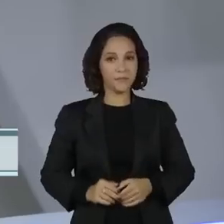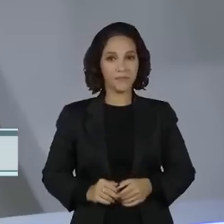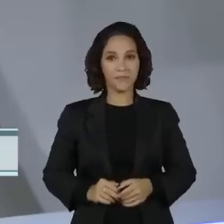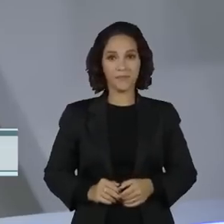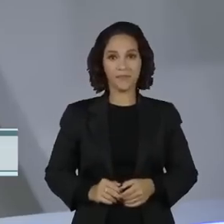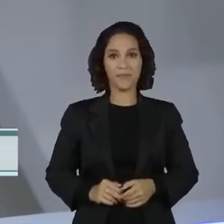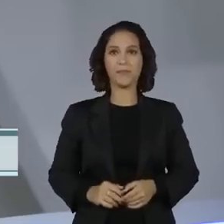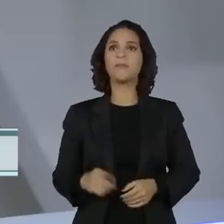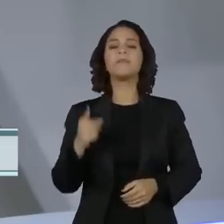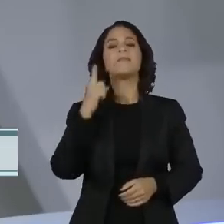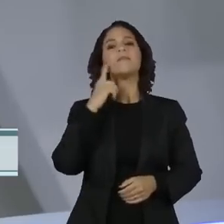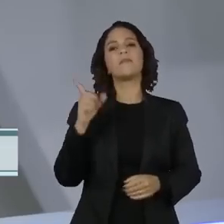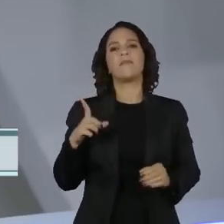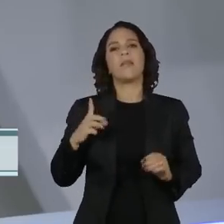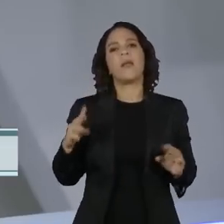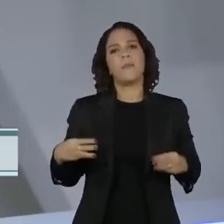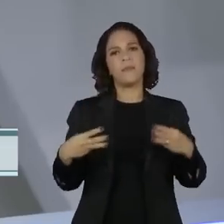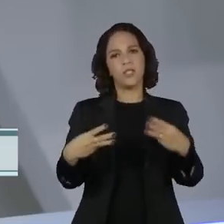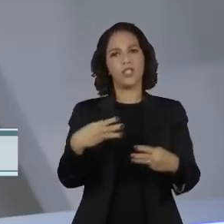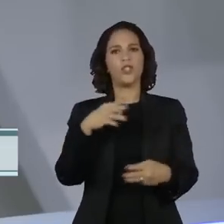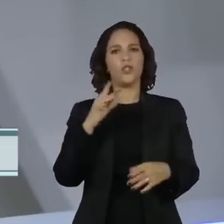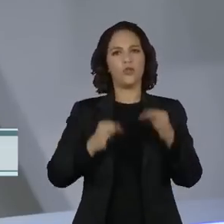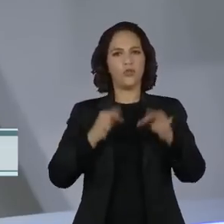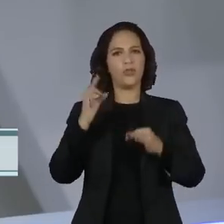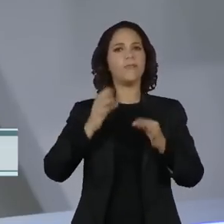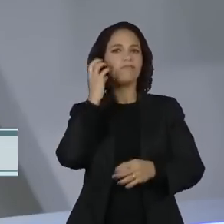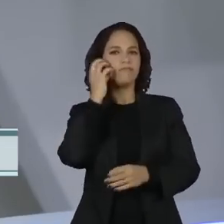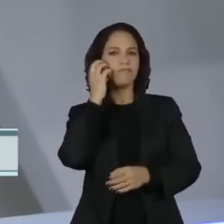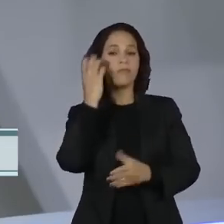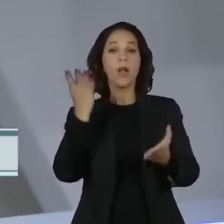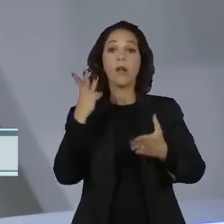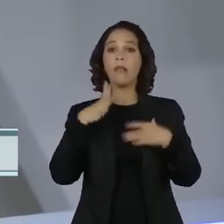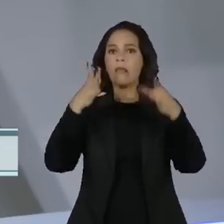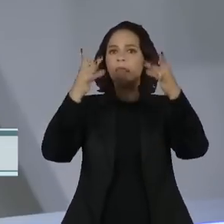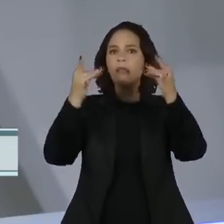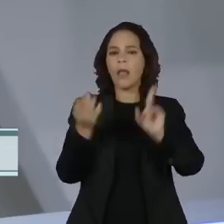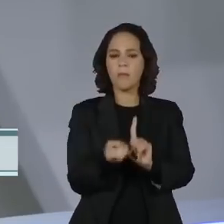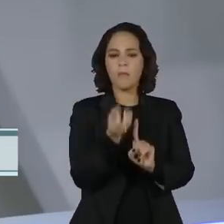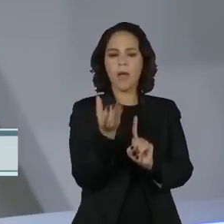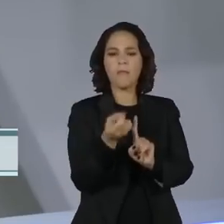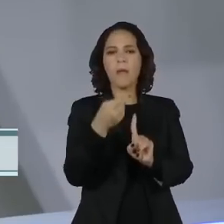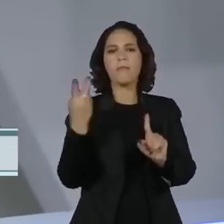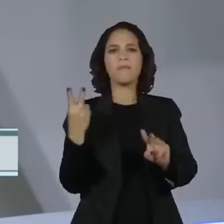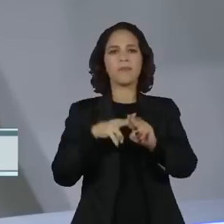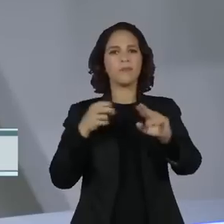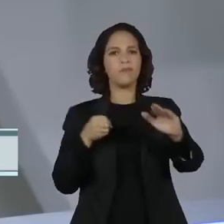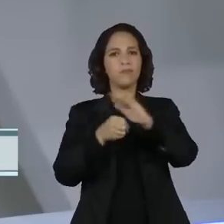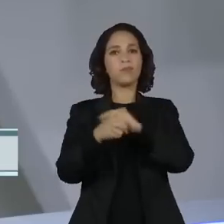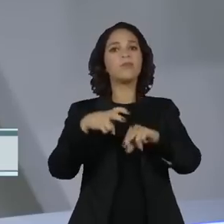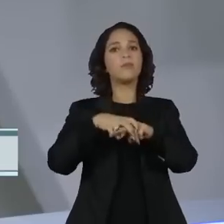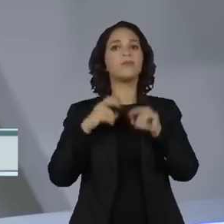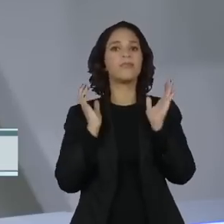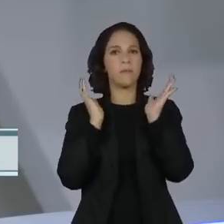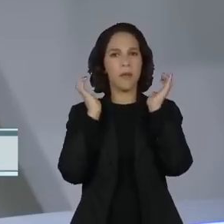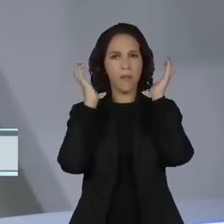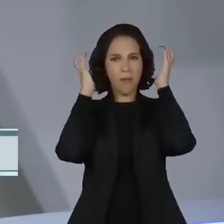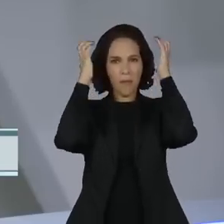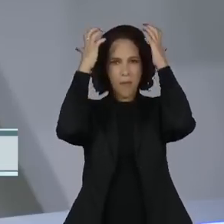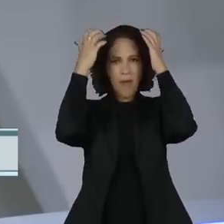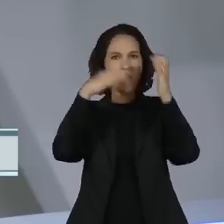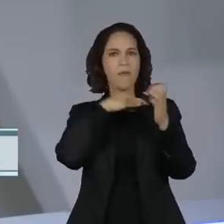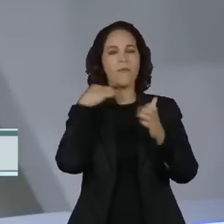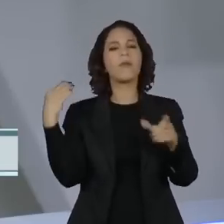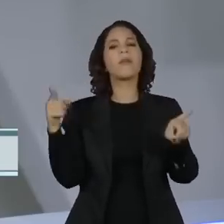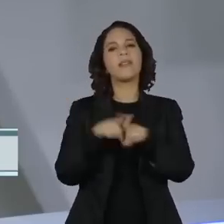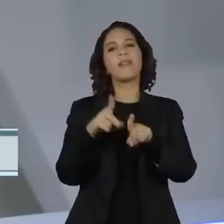O ministro da Justiça, Flávio Dino, deu detalhes hoje da delação premiada de um dos presos pelos assassinatos da vereadora